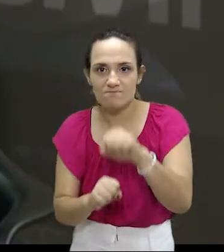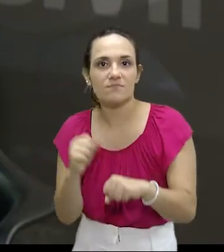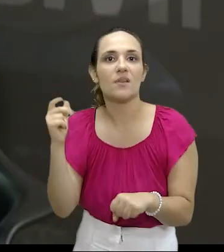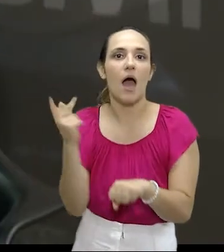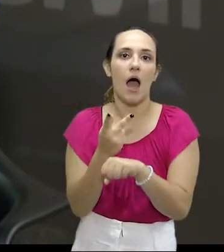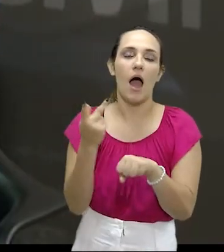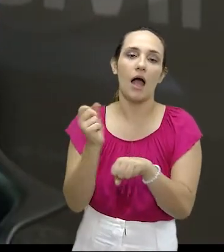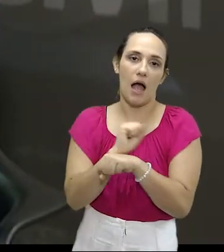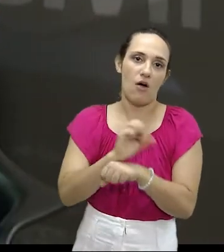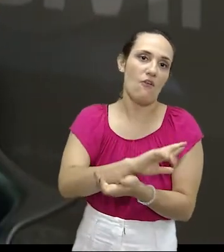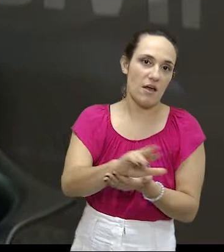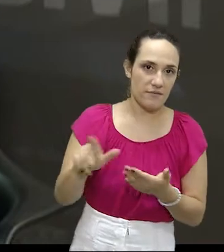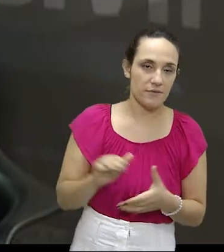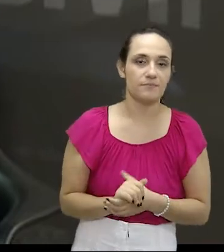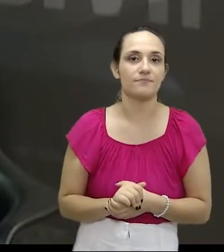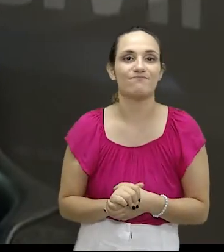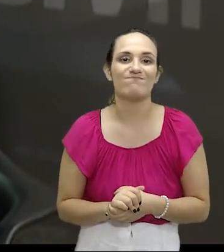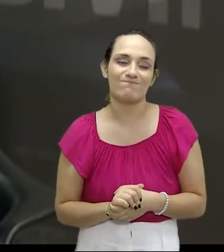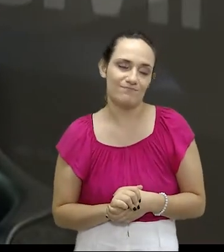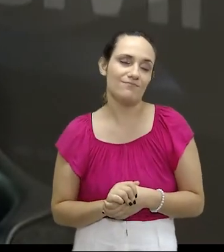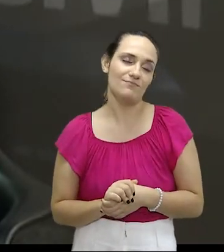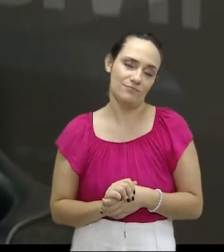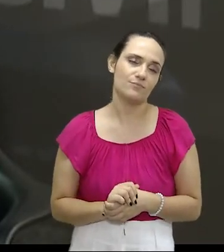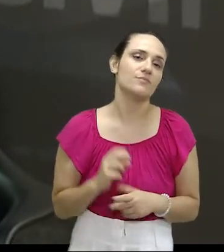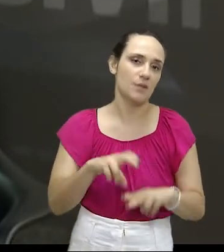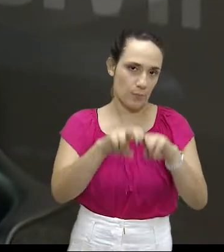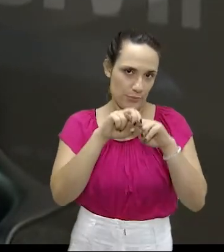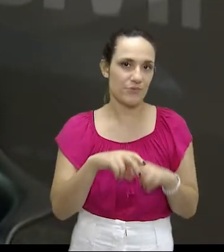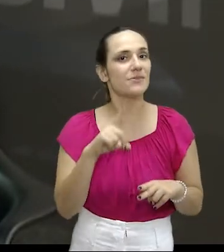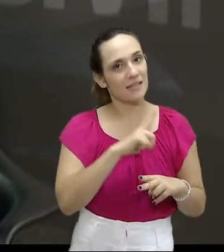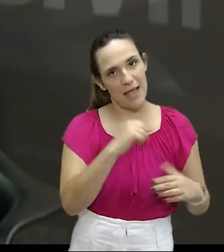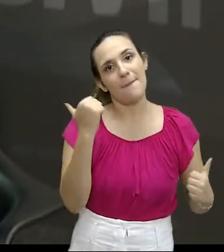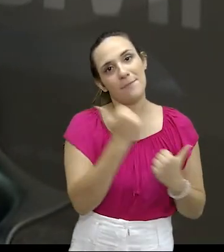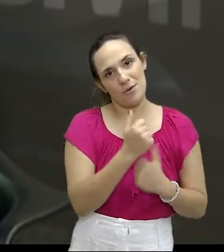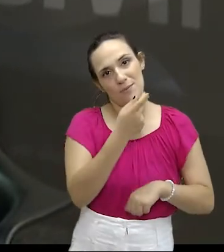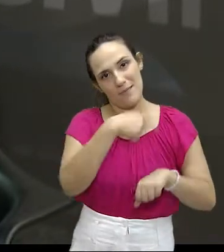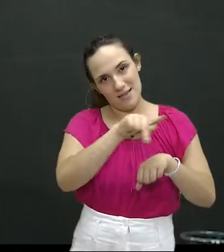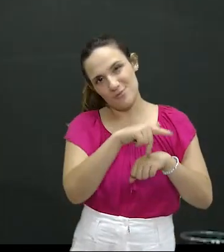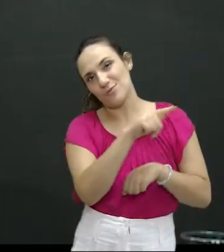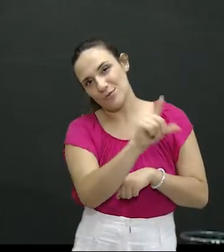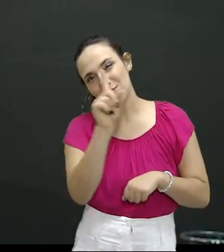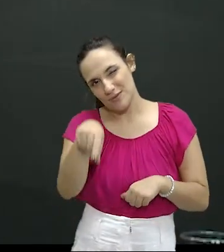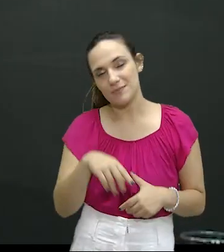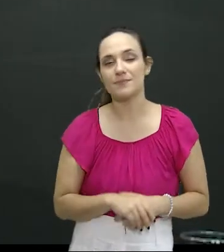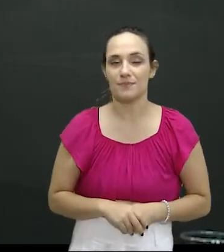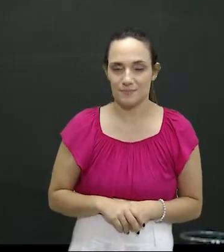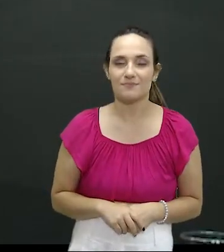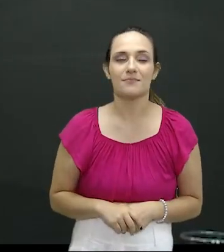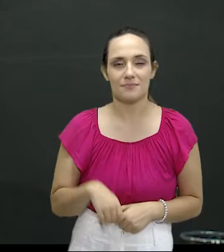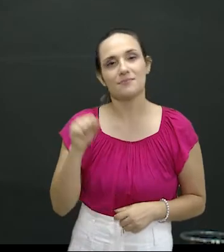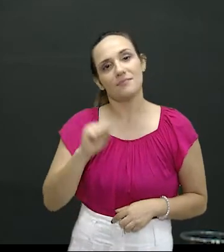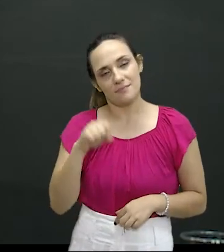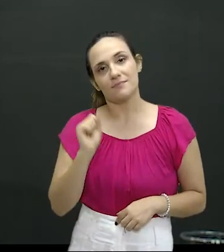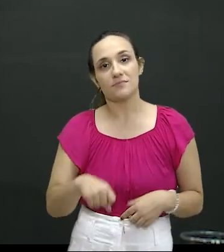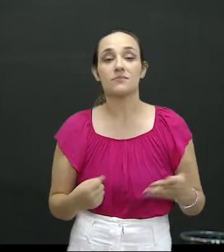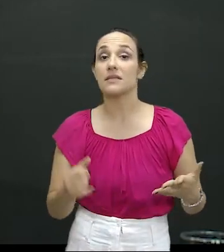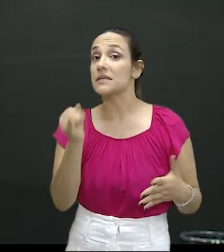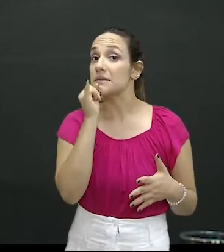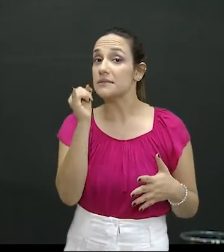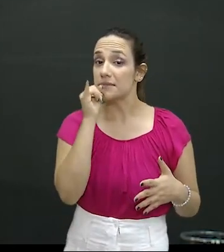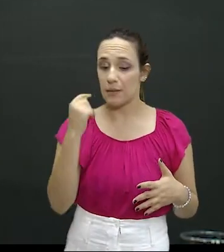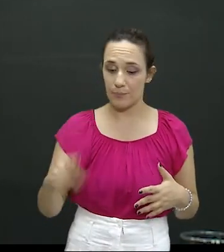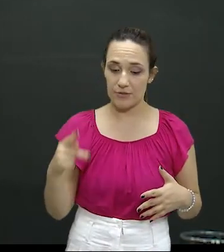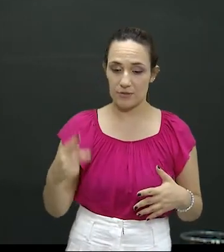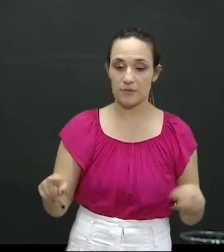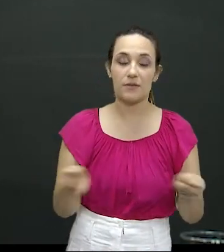Então, o apoio dos países vizinhos, da segurança dos países vizinhos, é fundamental, doutor? É, a gente está considerando, por exemplo, Ponta Porã